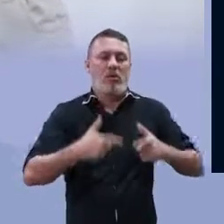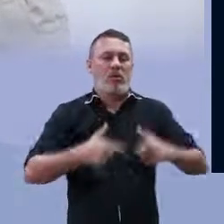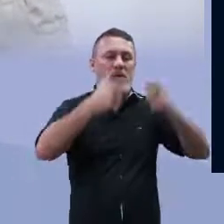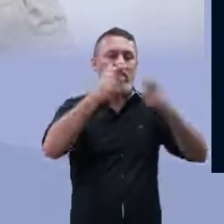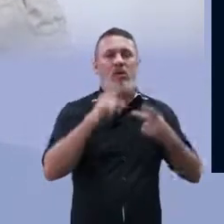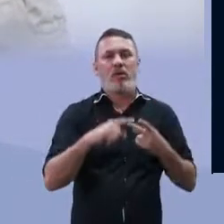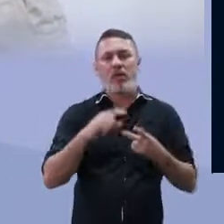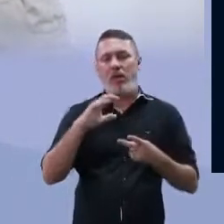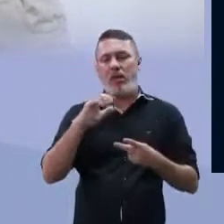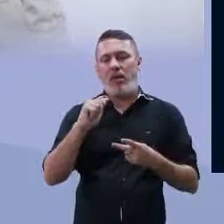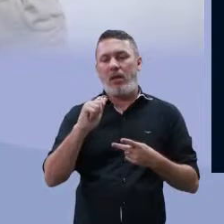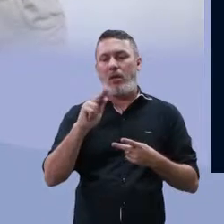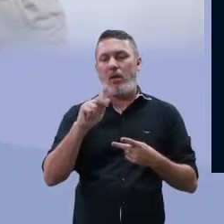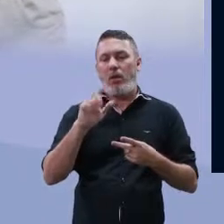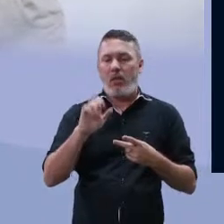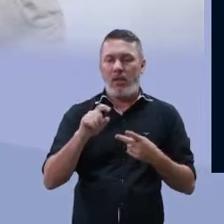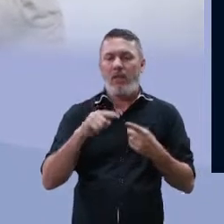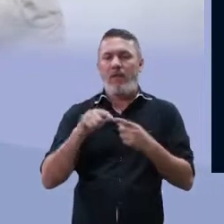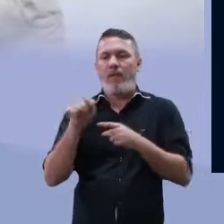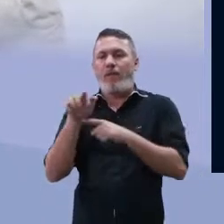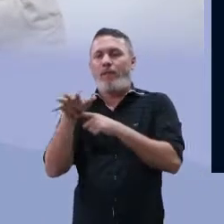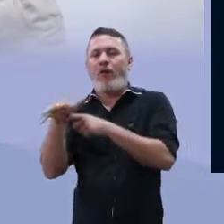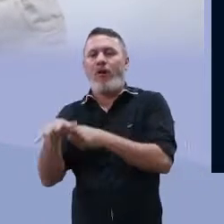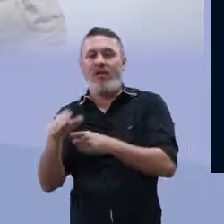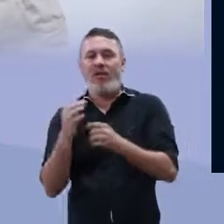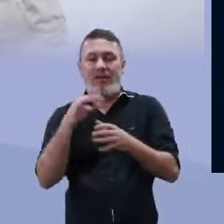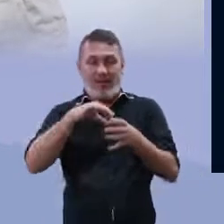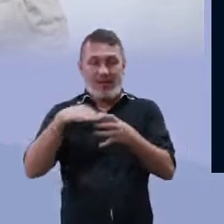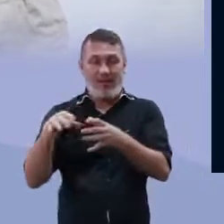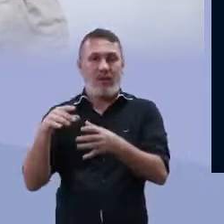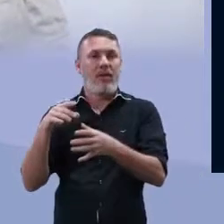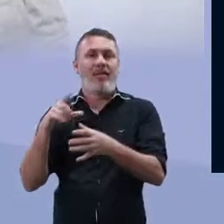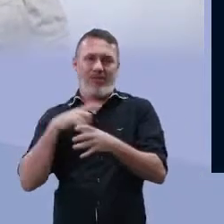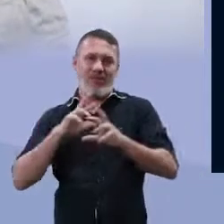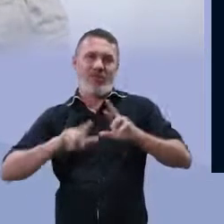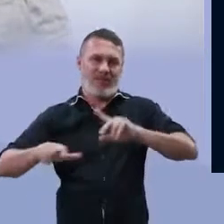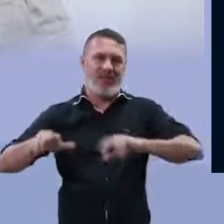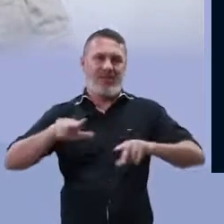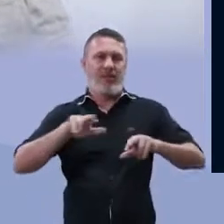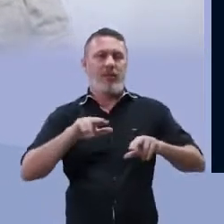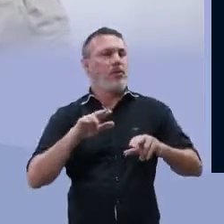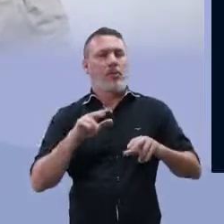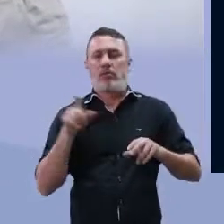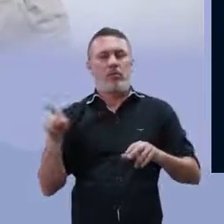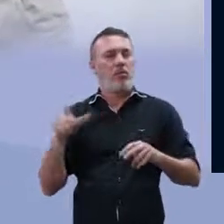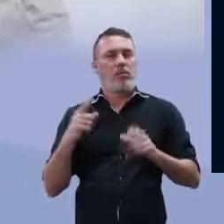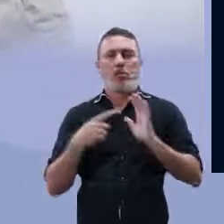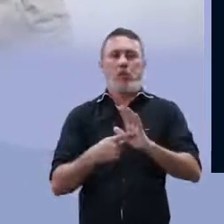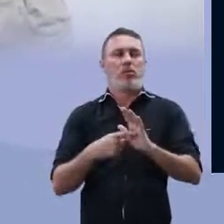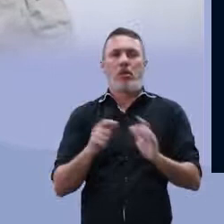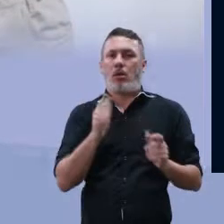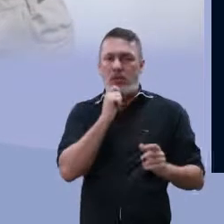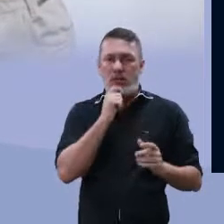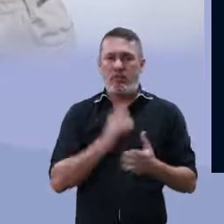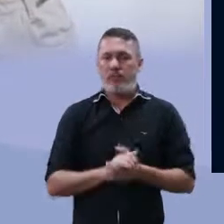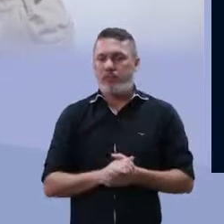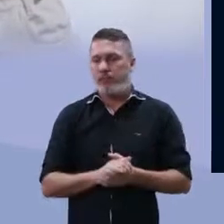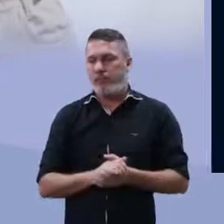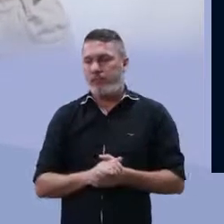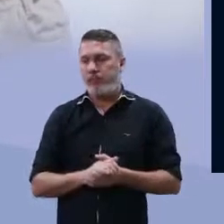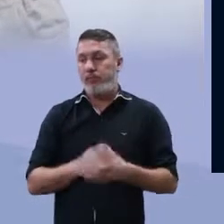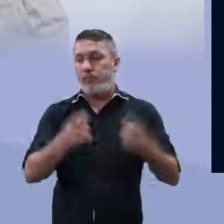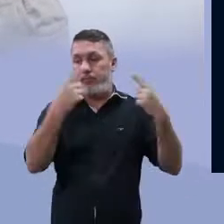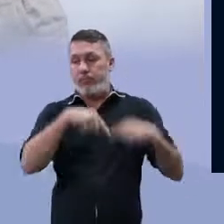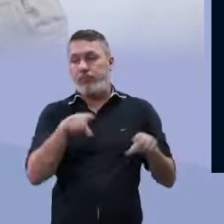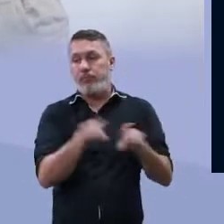folha, igual as plantas possuem. Elas são formadas somente por esses talos. Aqui a gente vai ter